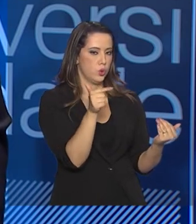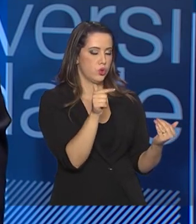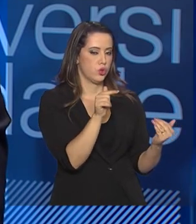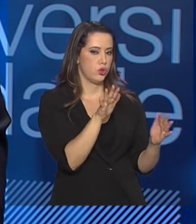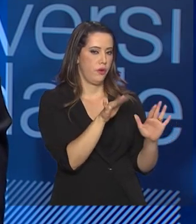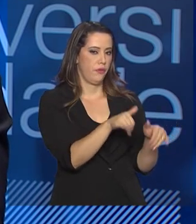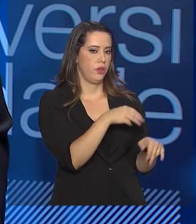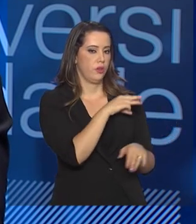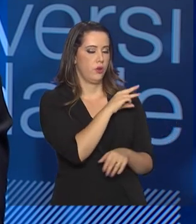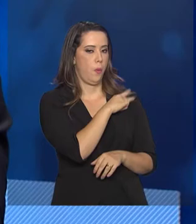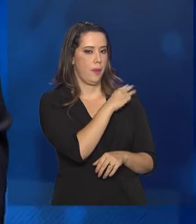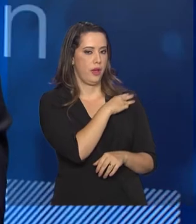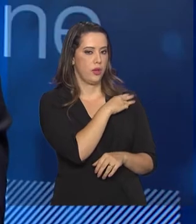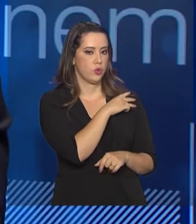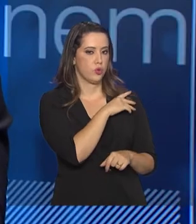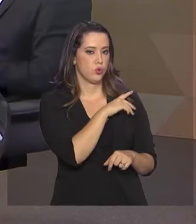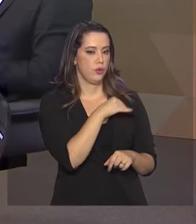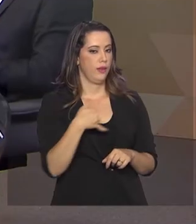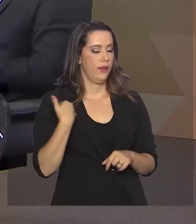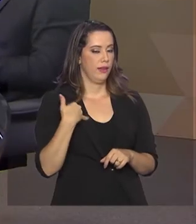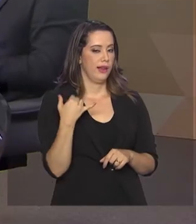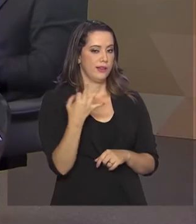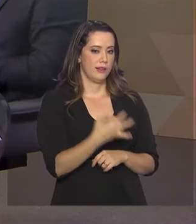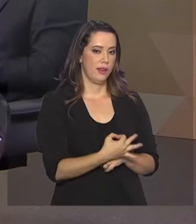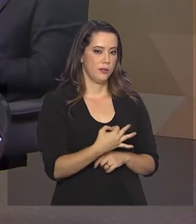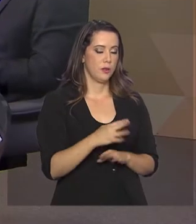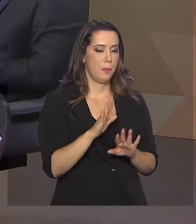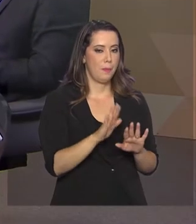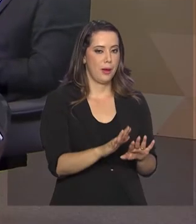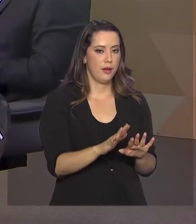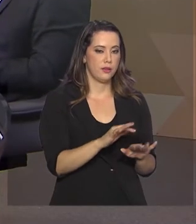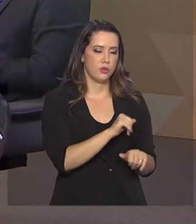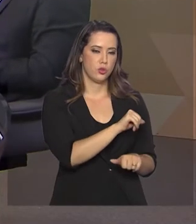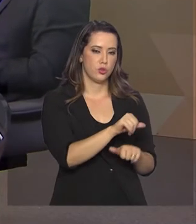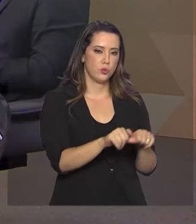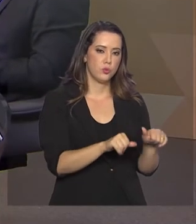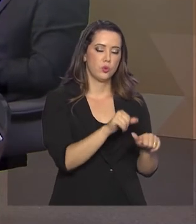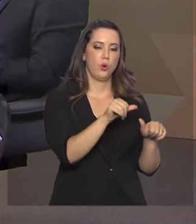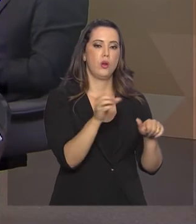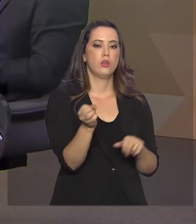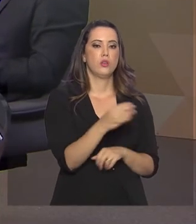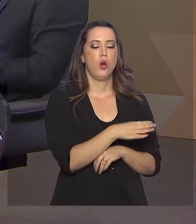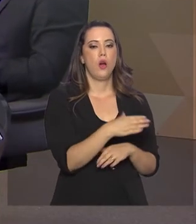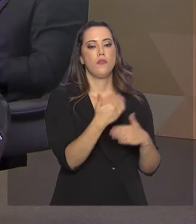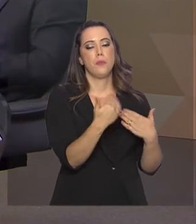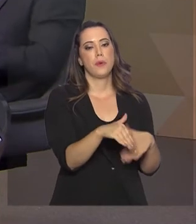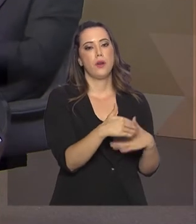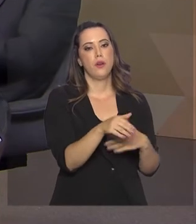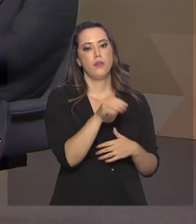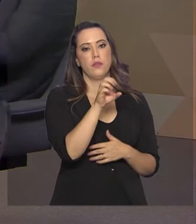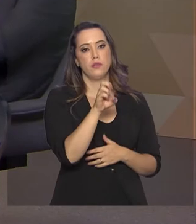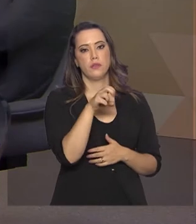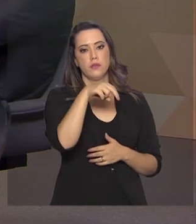médio na idade correta. E de uns anos para cá, a gente faz uma nova prova, que é o Enseja.